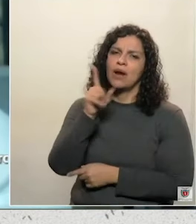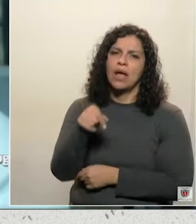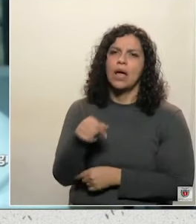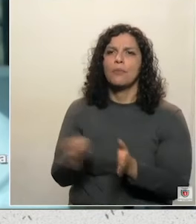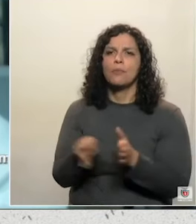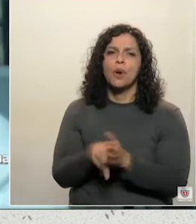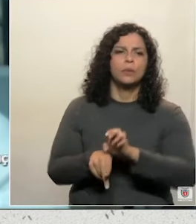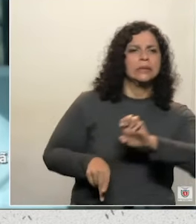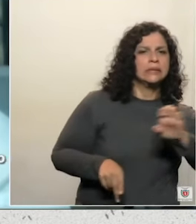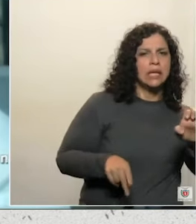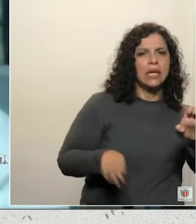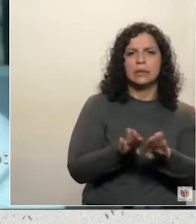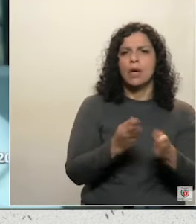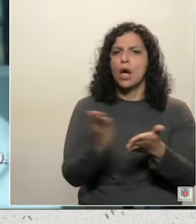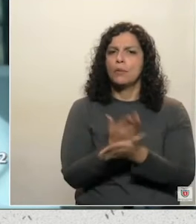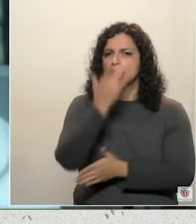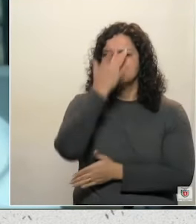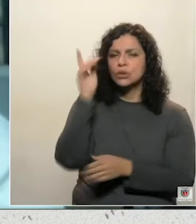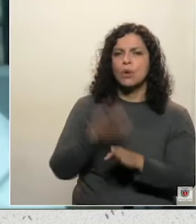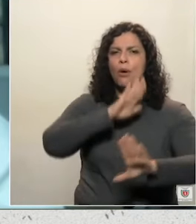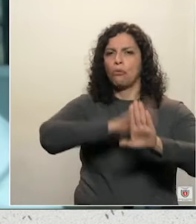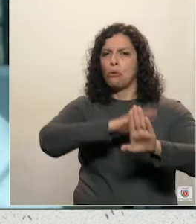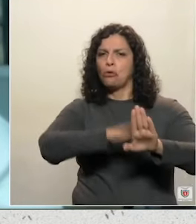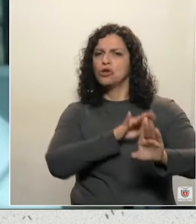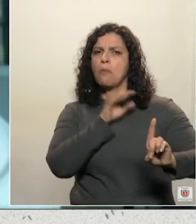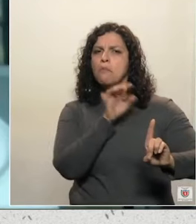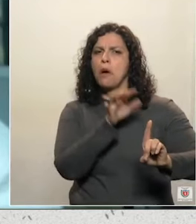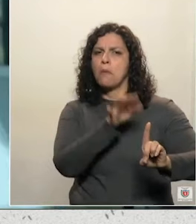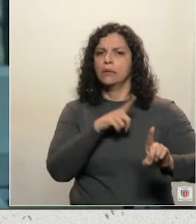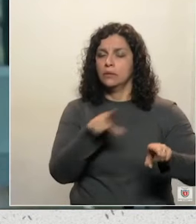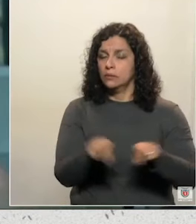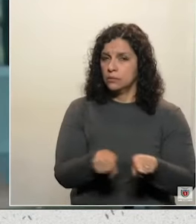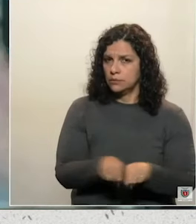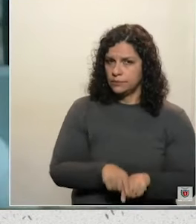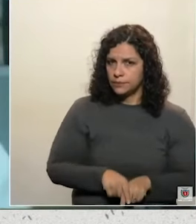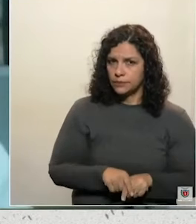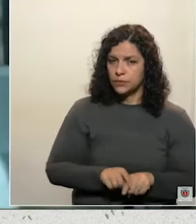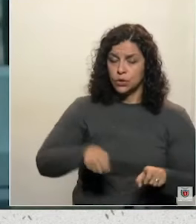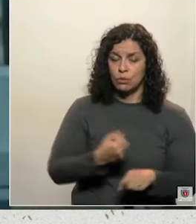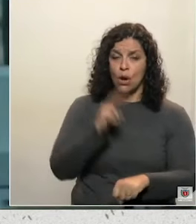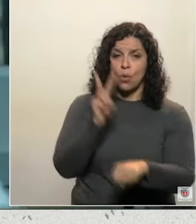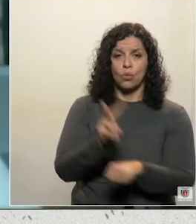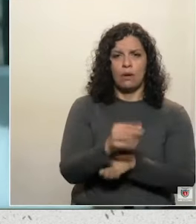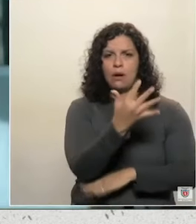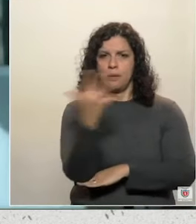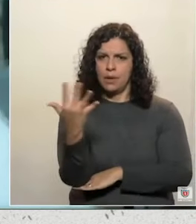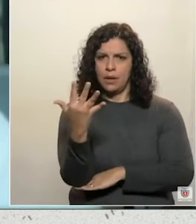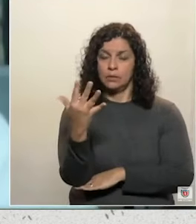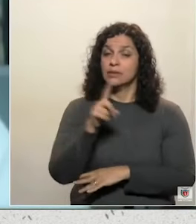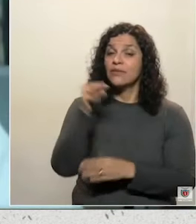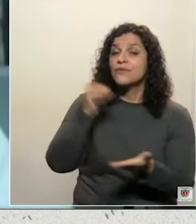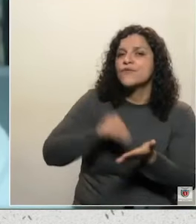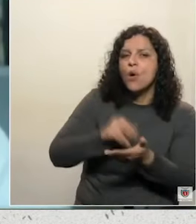da esquerda ou por gente que está motivado por uma ideologia de proteção ao meio ambiente. Sem a